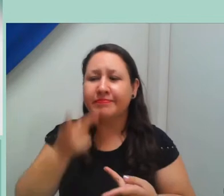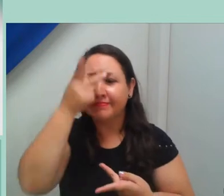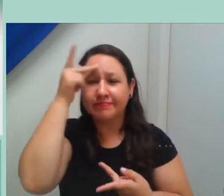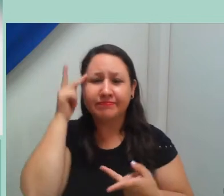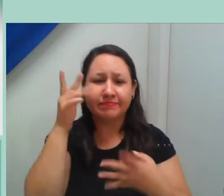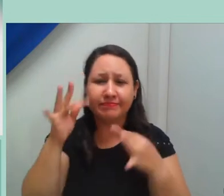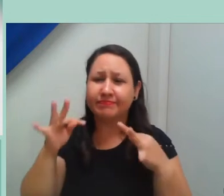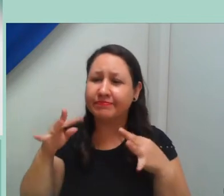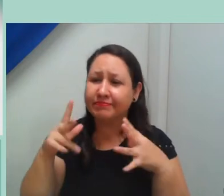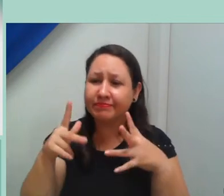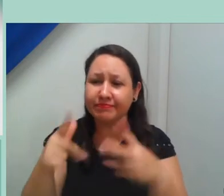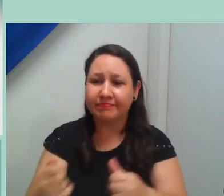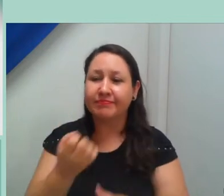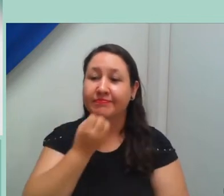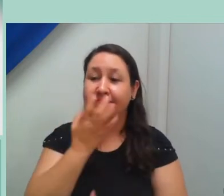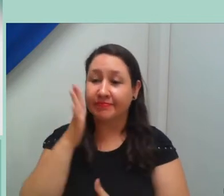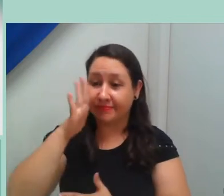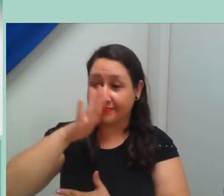boa tarde.